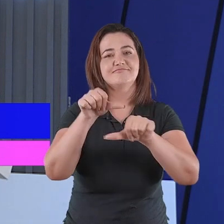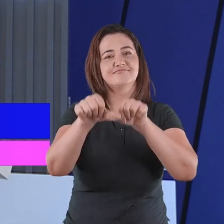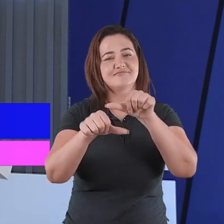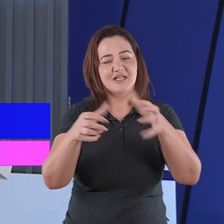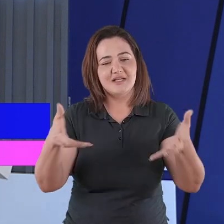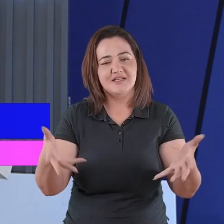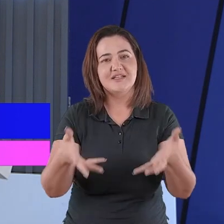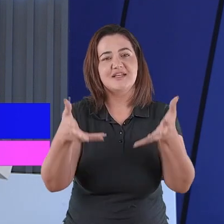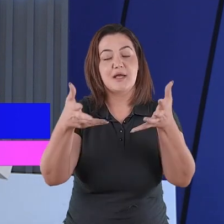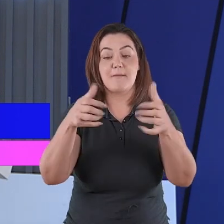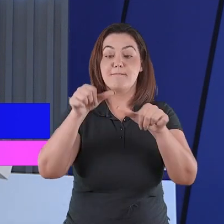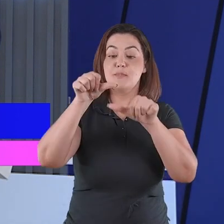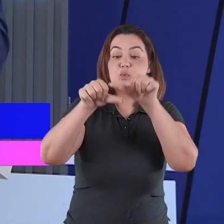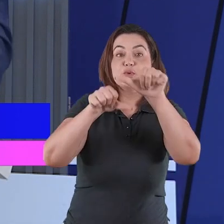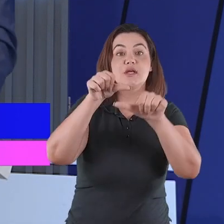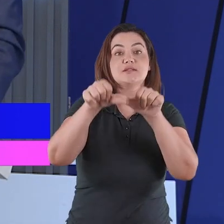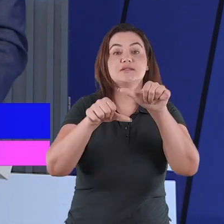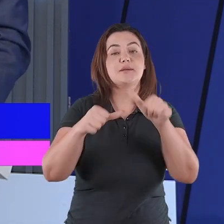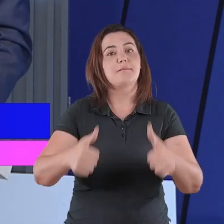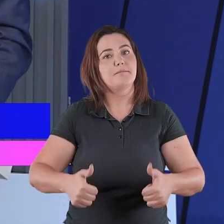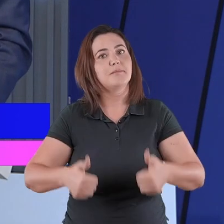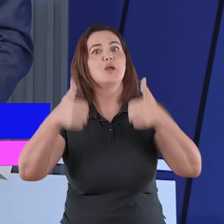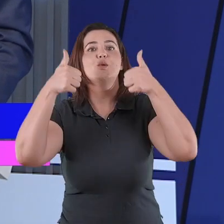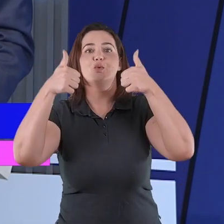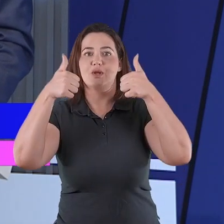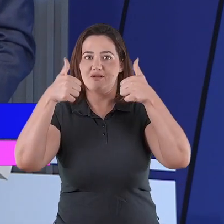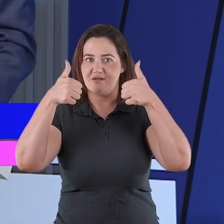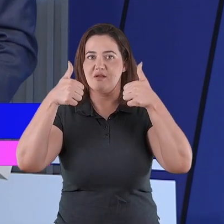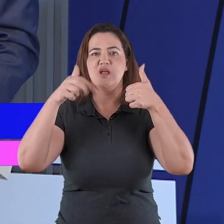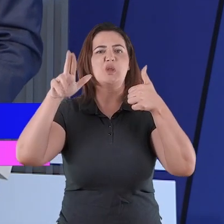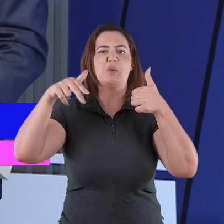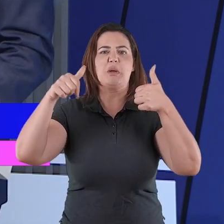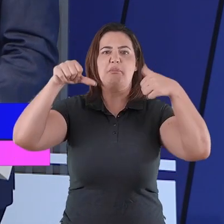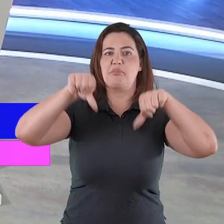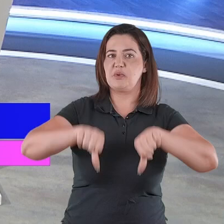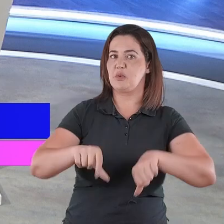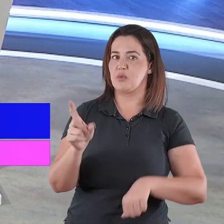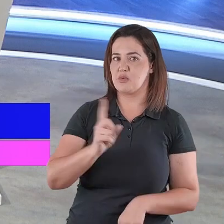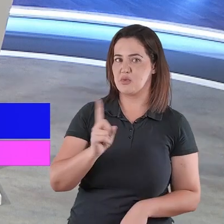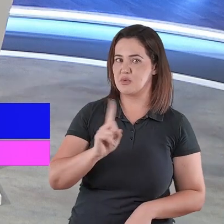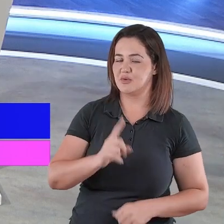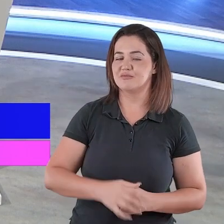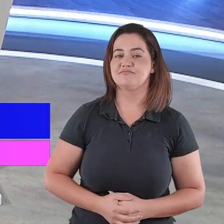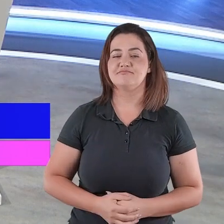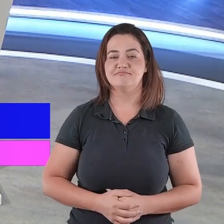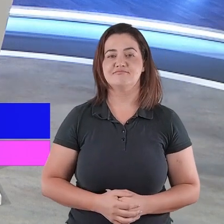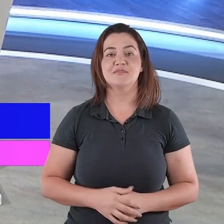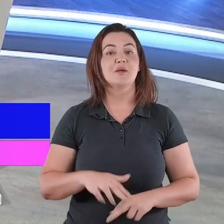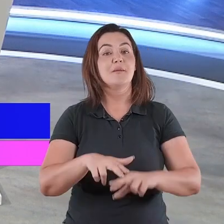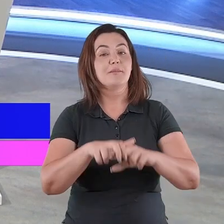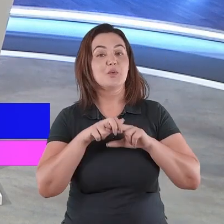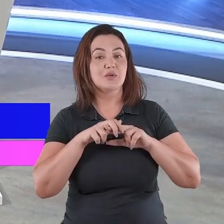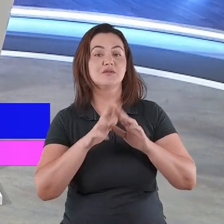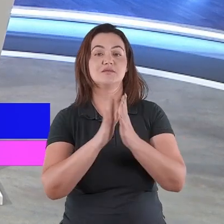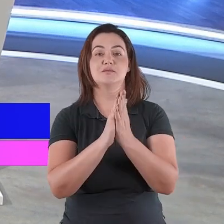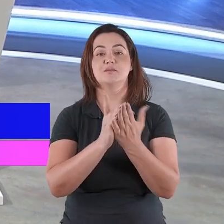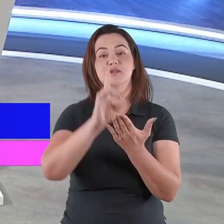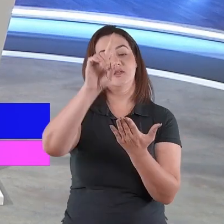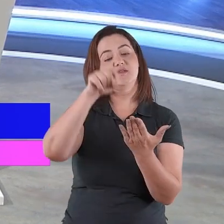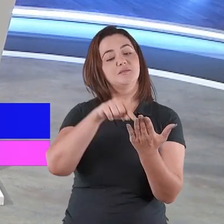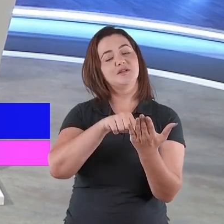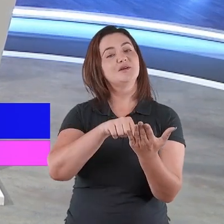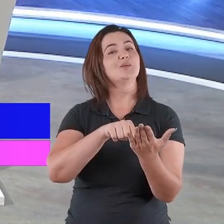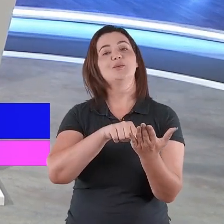faz são sempre mudanças para melhor, nunca para pior. Por isso que a Bíblia nos